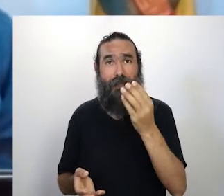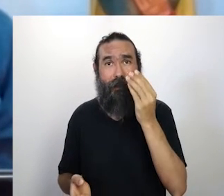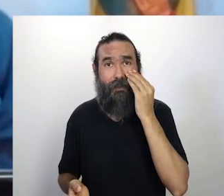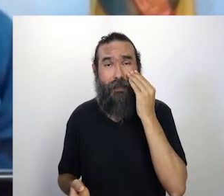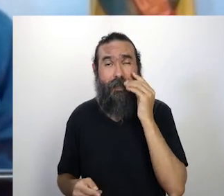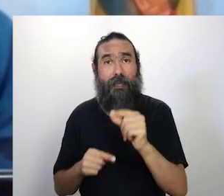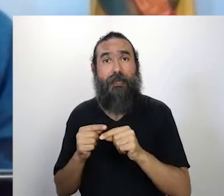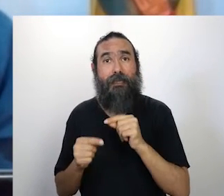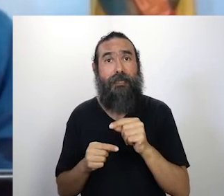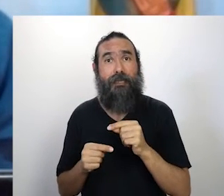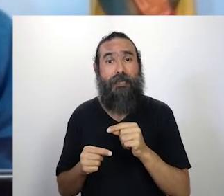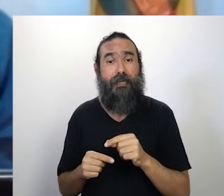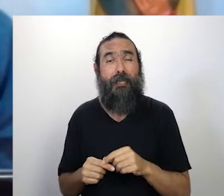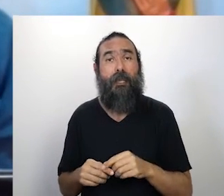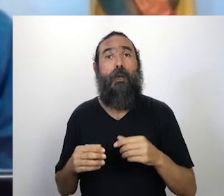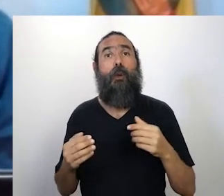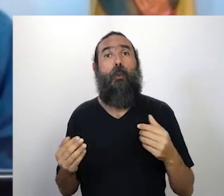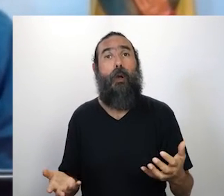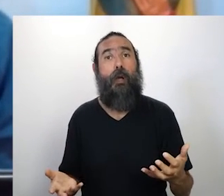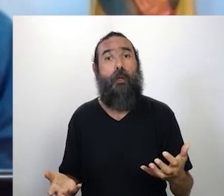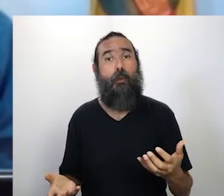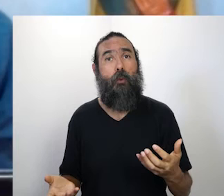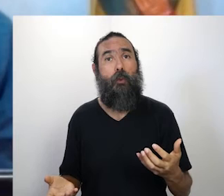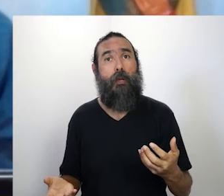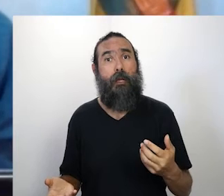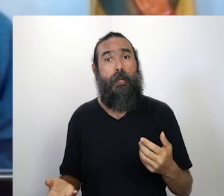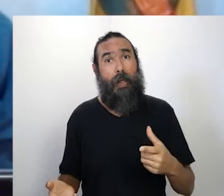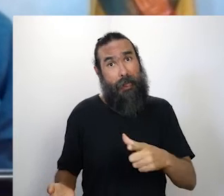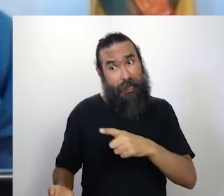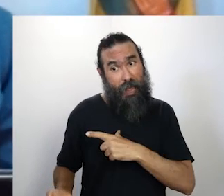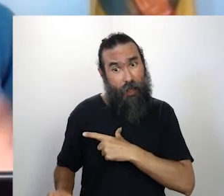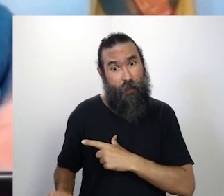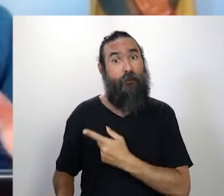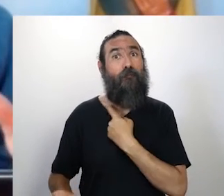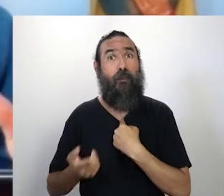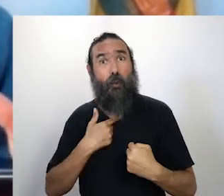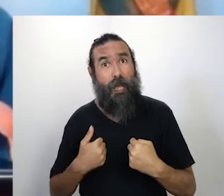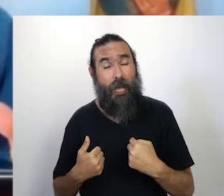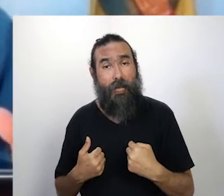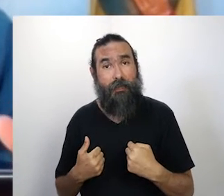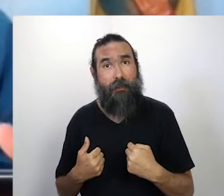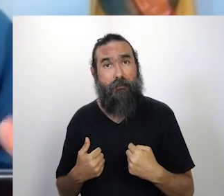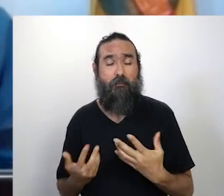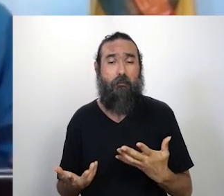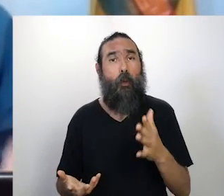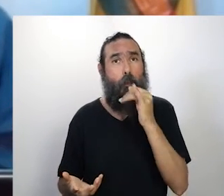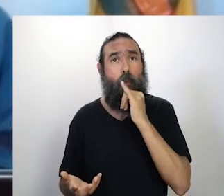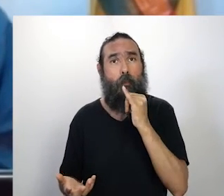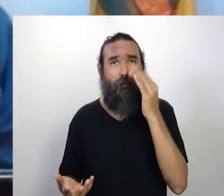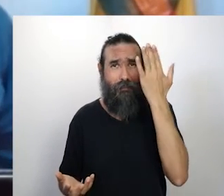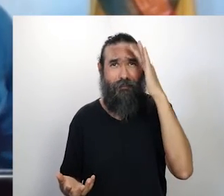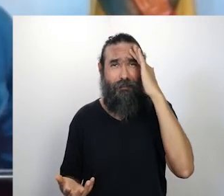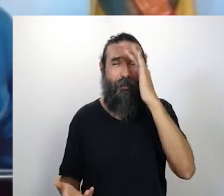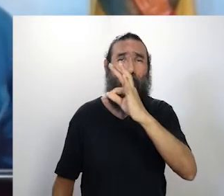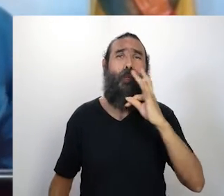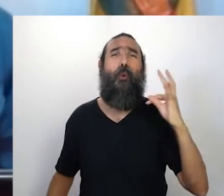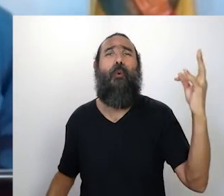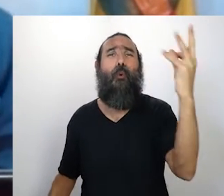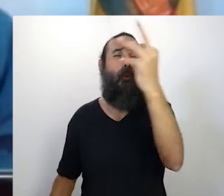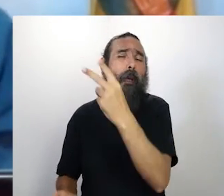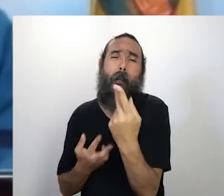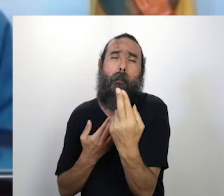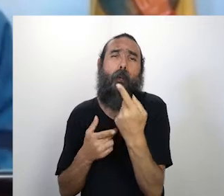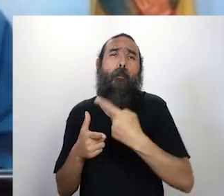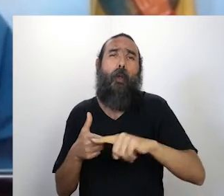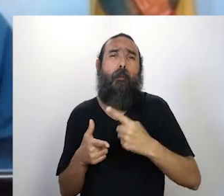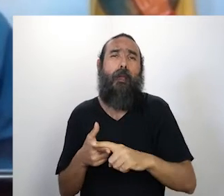quando se quer e quando se para, por ser uma questão geral agora, todo mundo está passando pela mesma coisa, o rico,